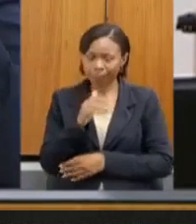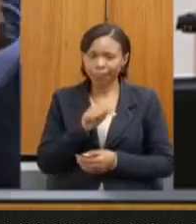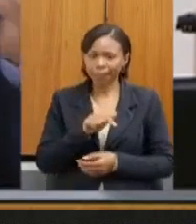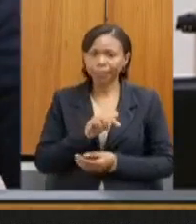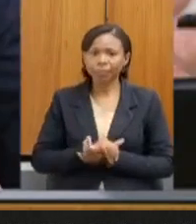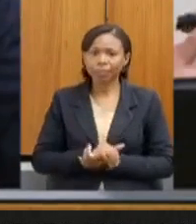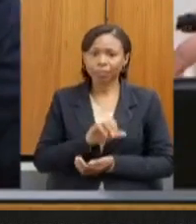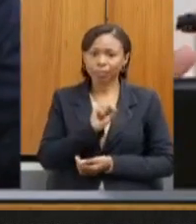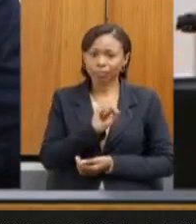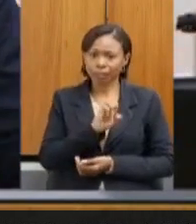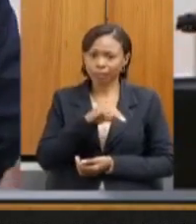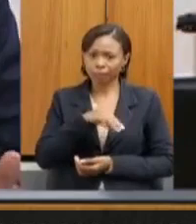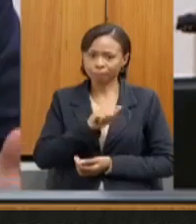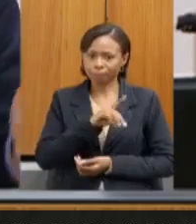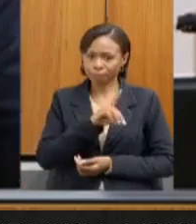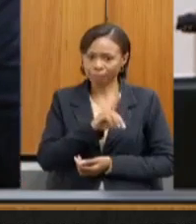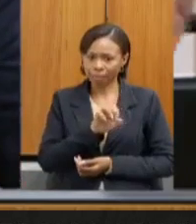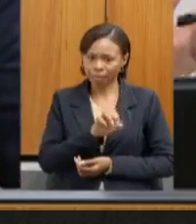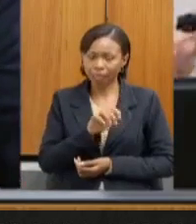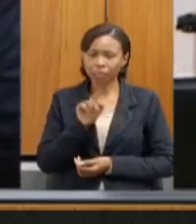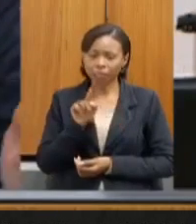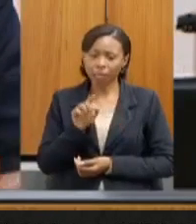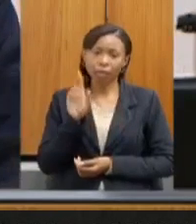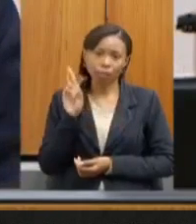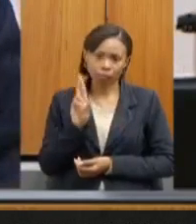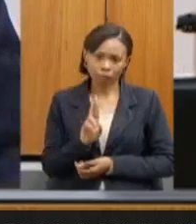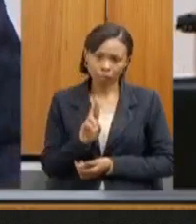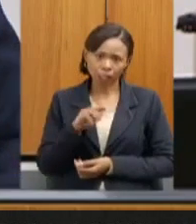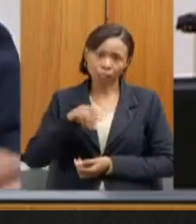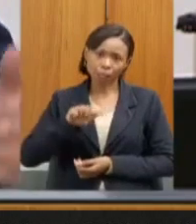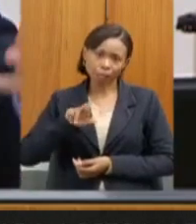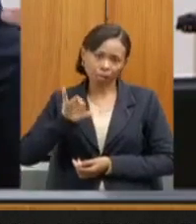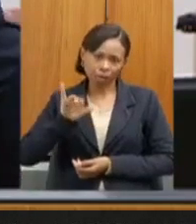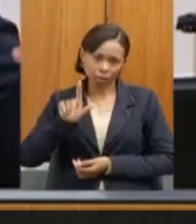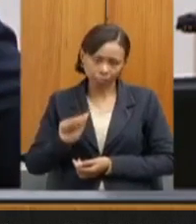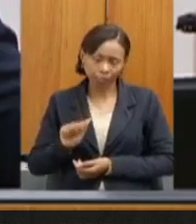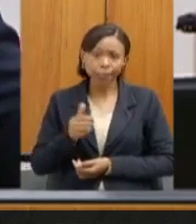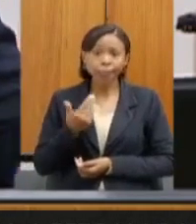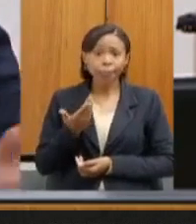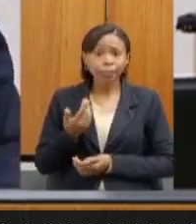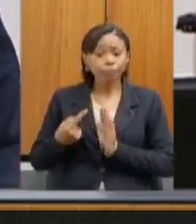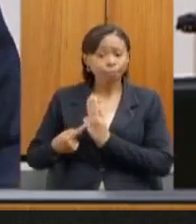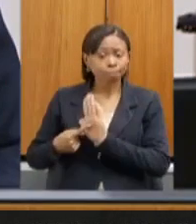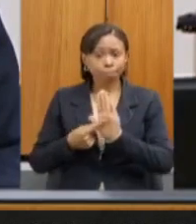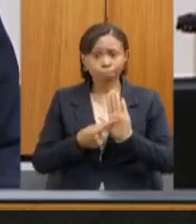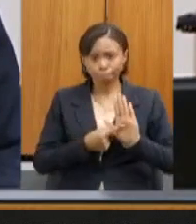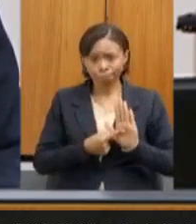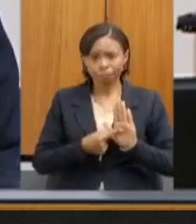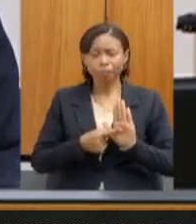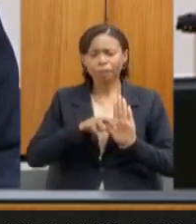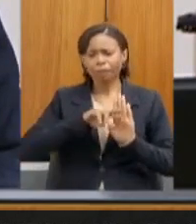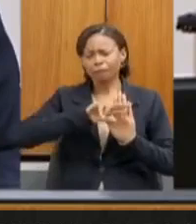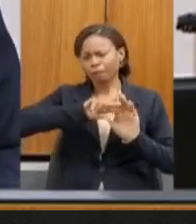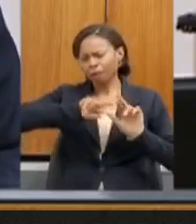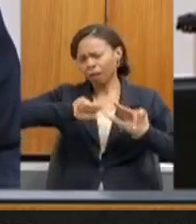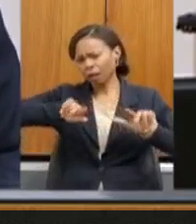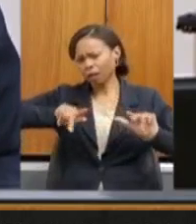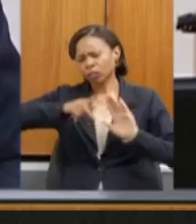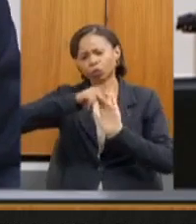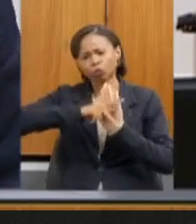aqui, representada pela Marília e pelo Corpo Técnico, está apresentando aos deputados vários projetos